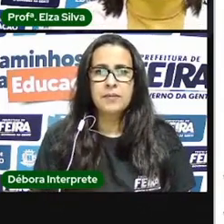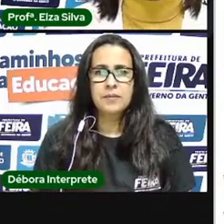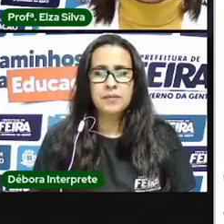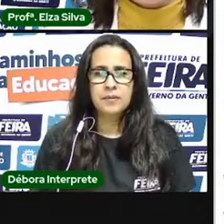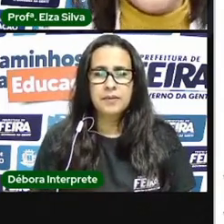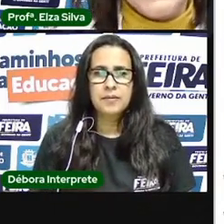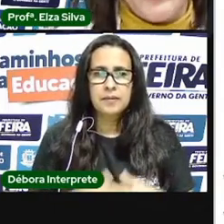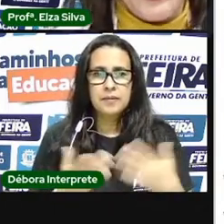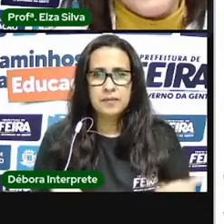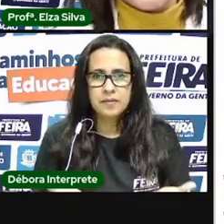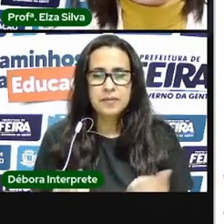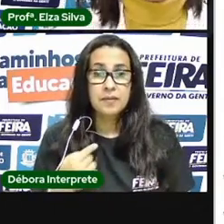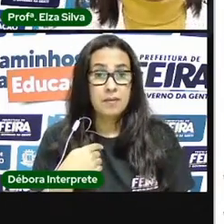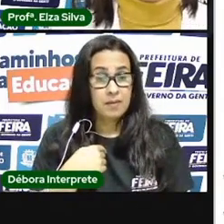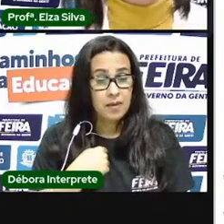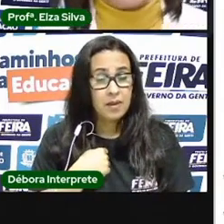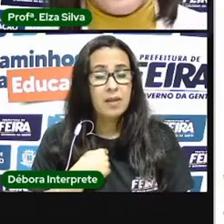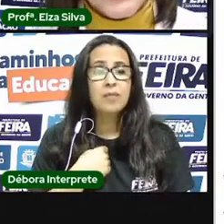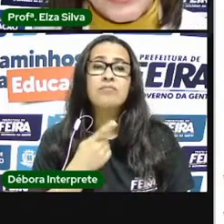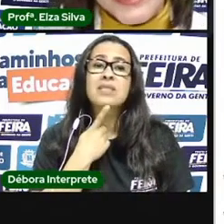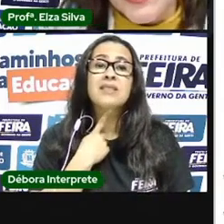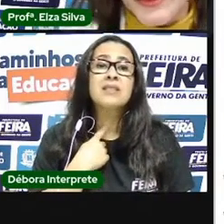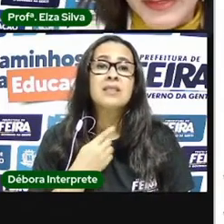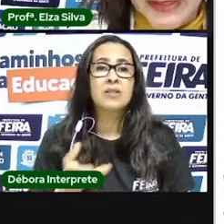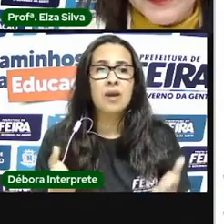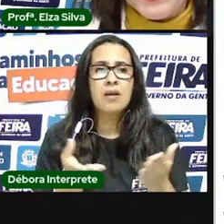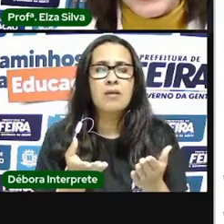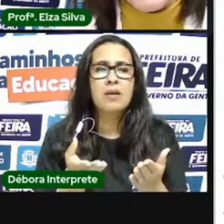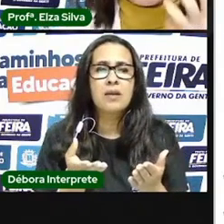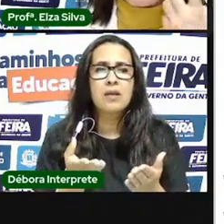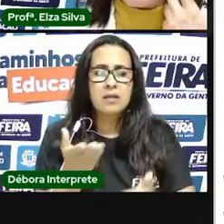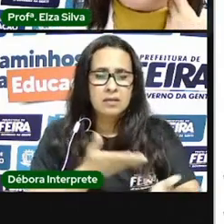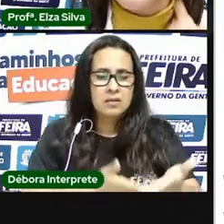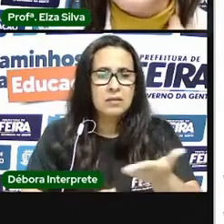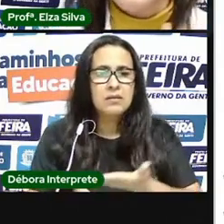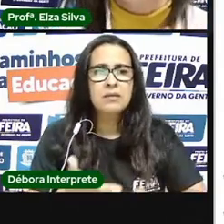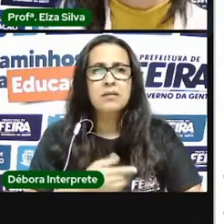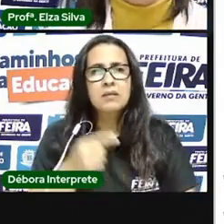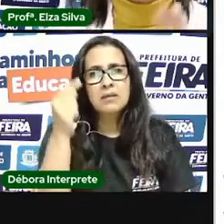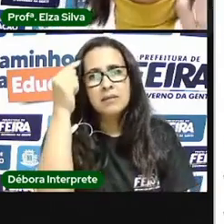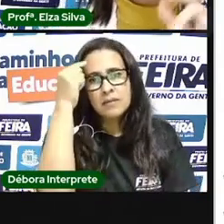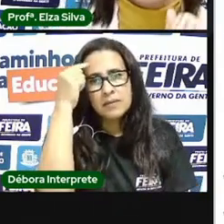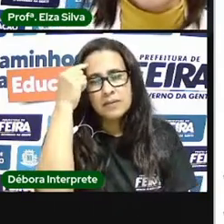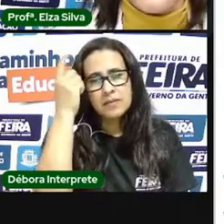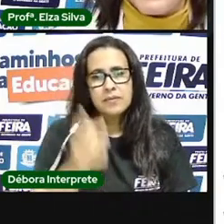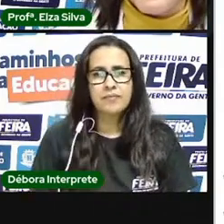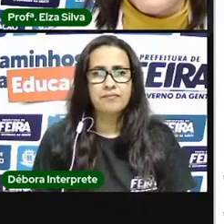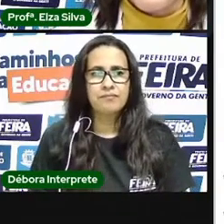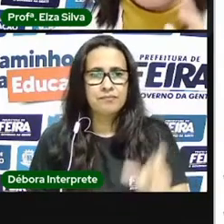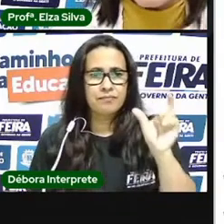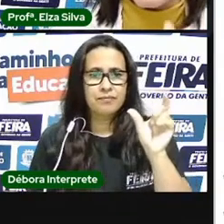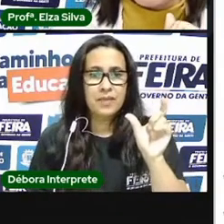gostaria de fazer agora com vocês uma reflexão a partir desta música. Ela, junto com as